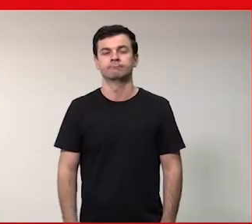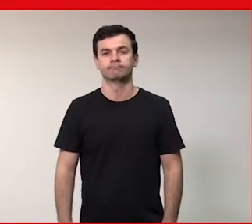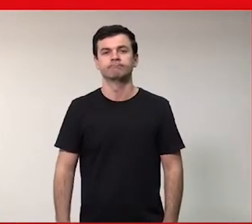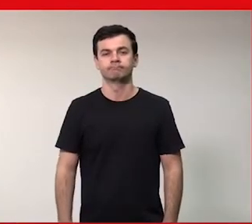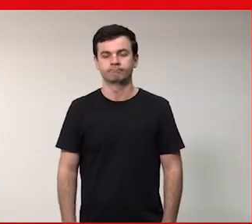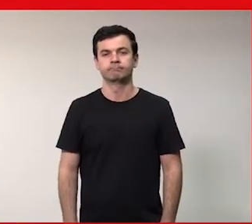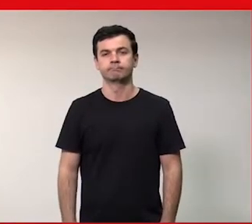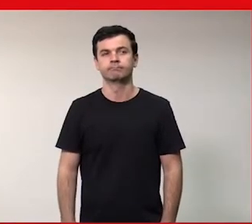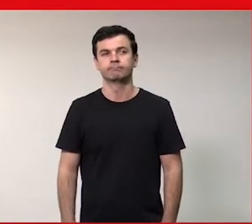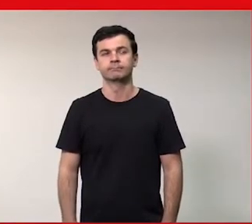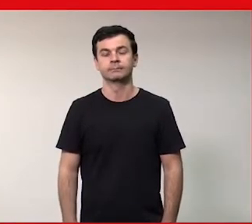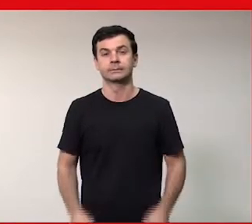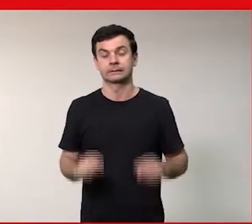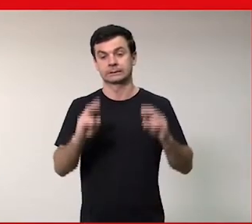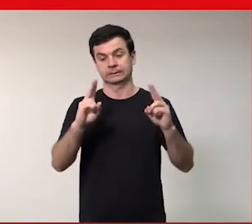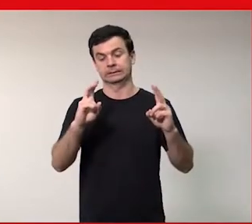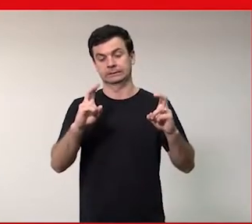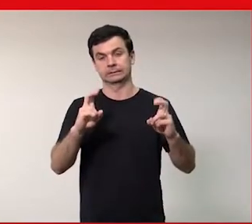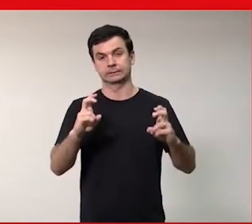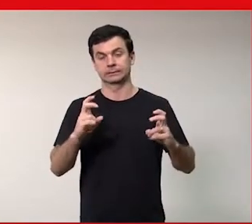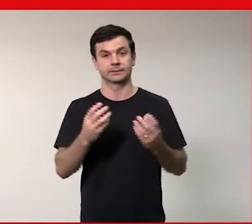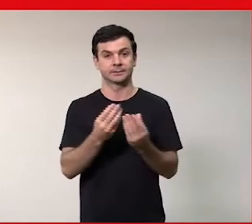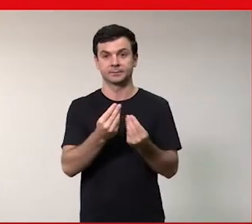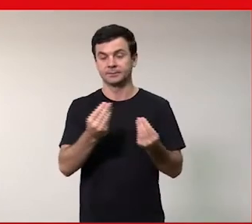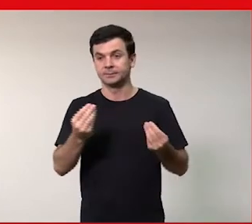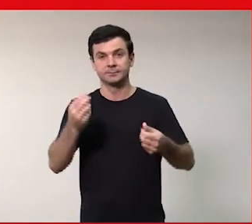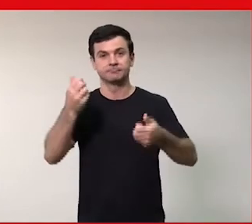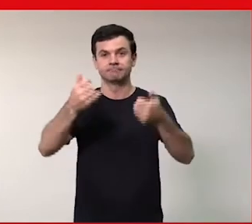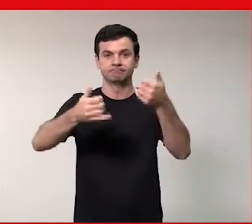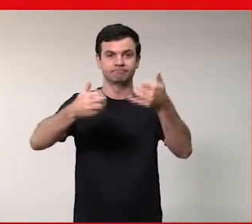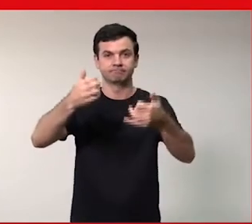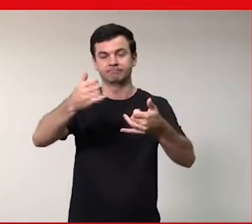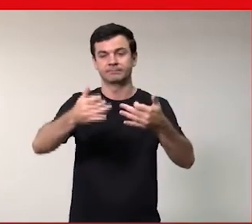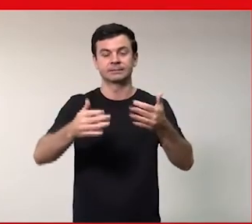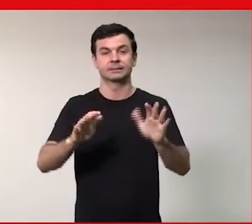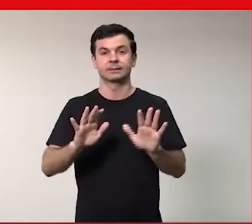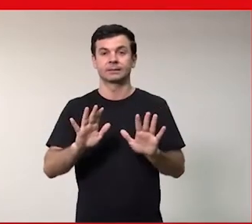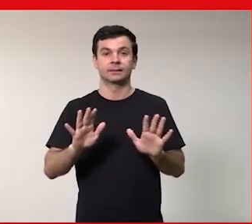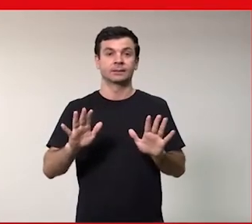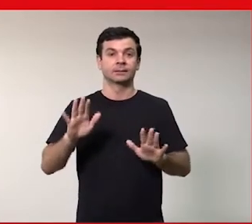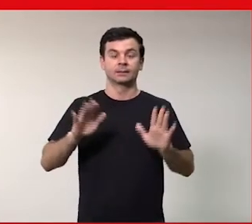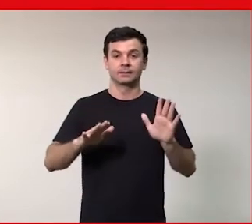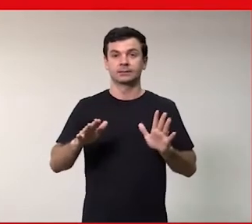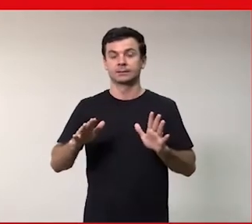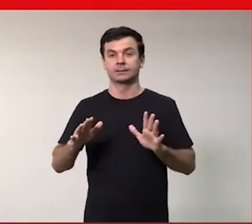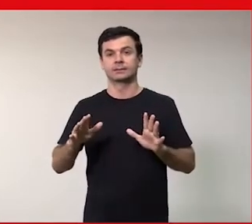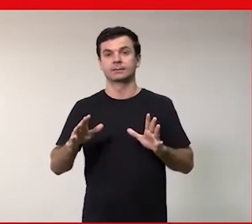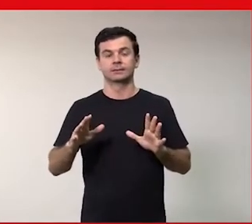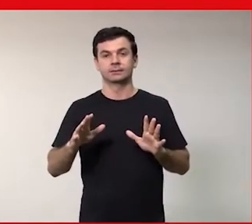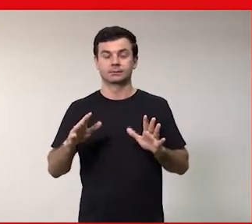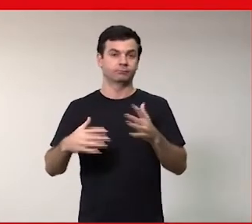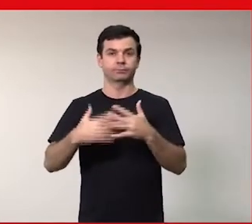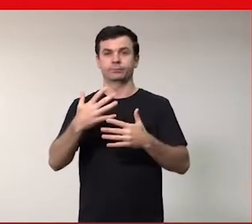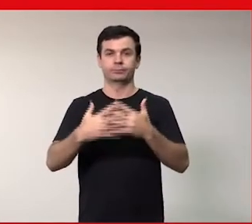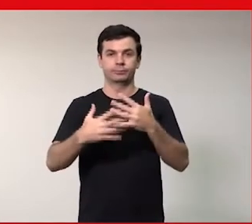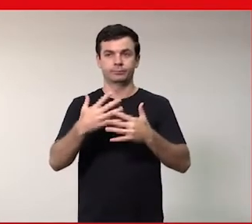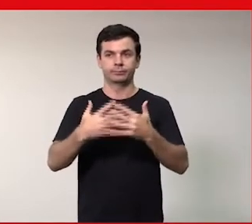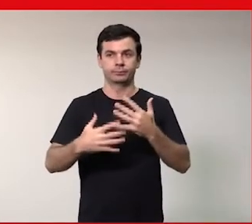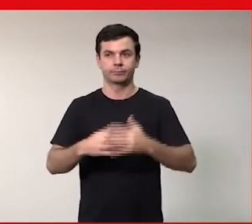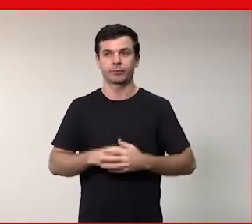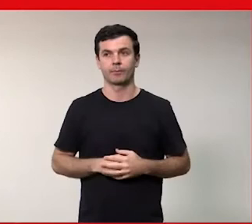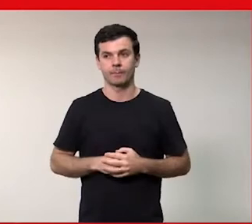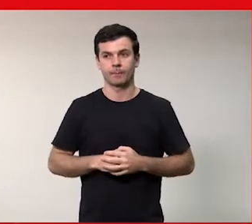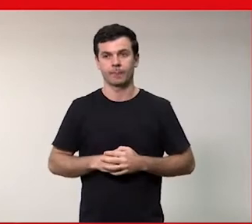São muitas coisas que a gente tem para falar e acaba que fica um pouco tumultuado O que eu